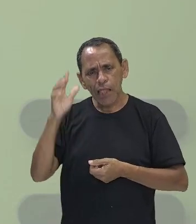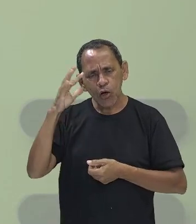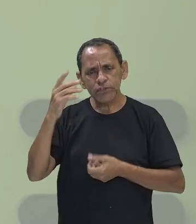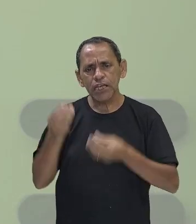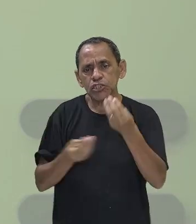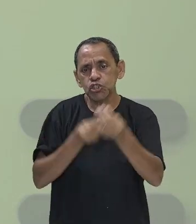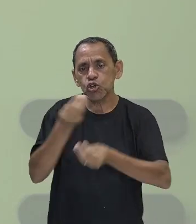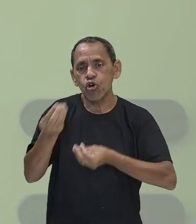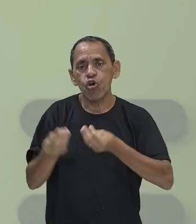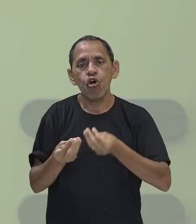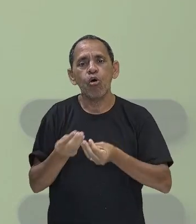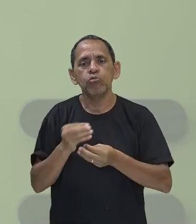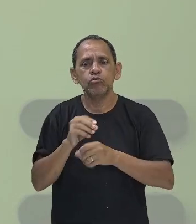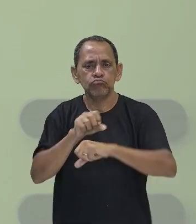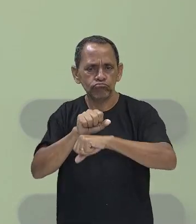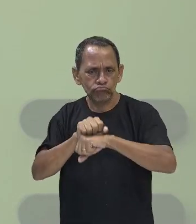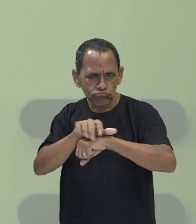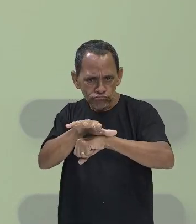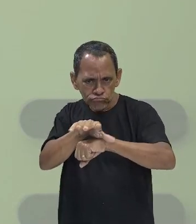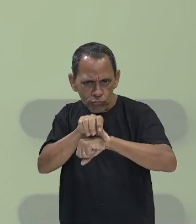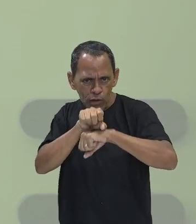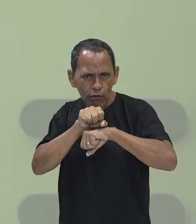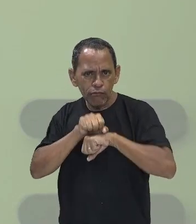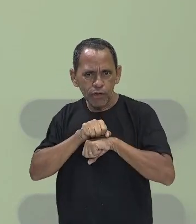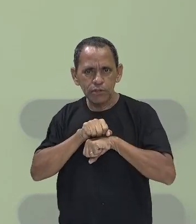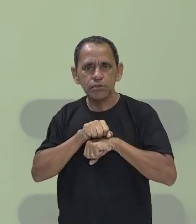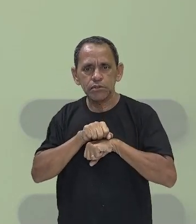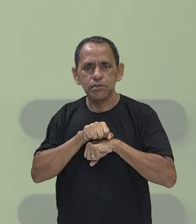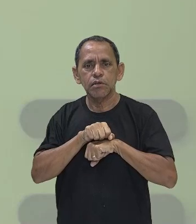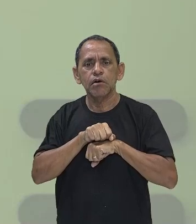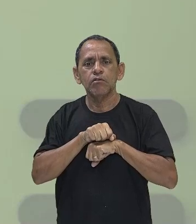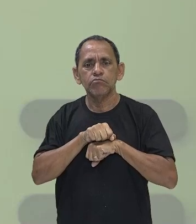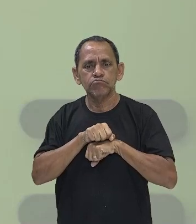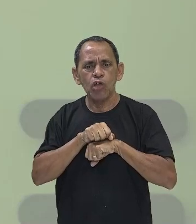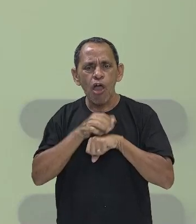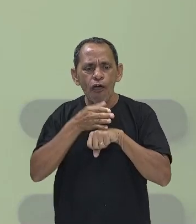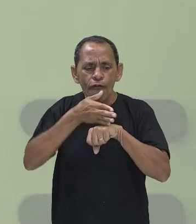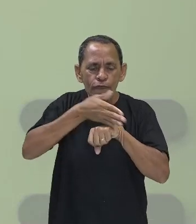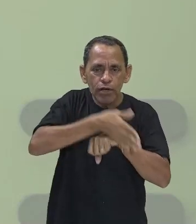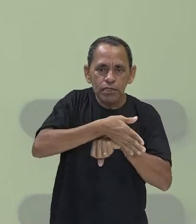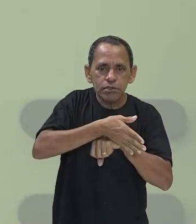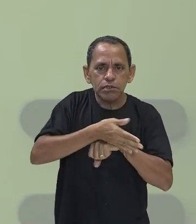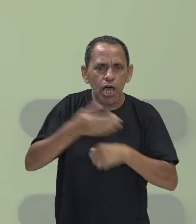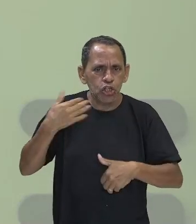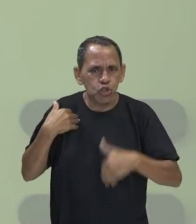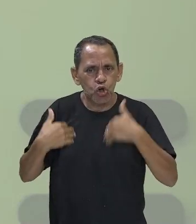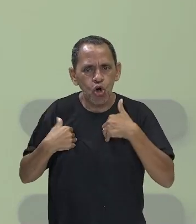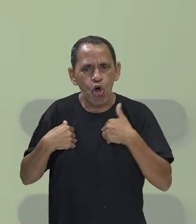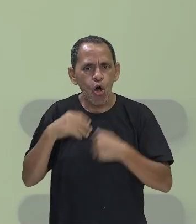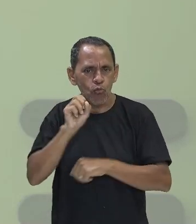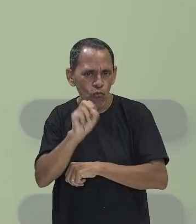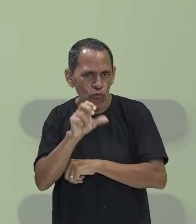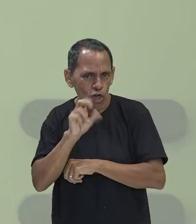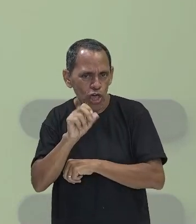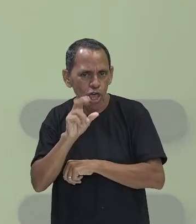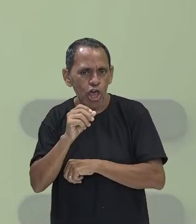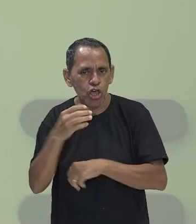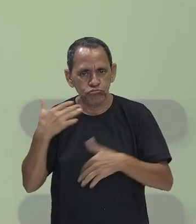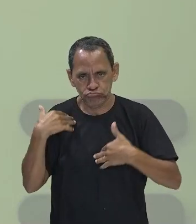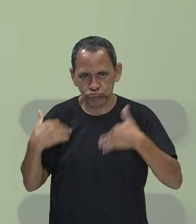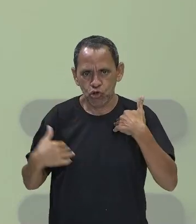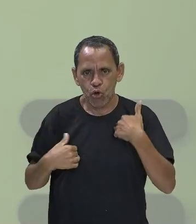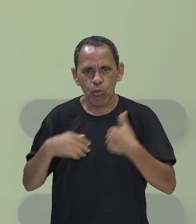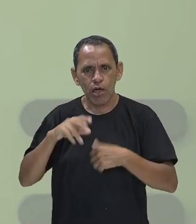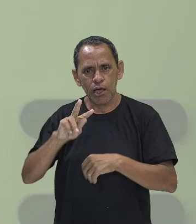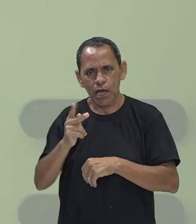infecção, pela, vamos dizer assim, invasão do vírus HIV no corpo. Ele